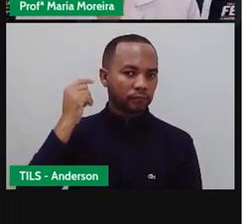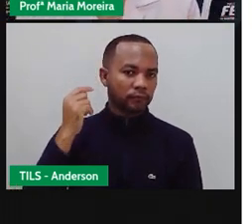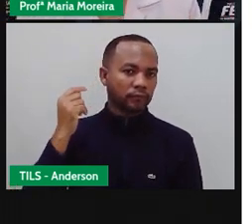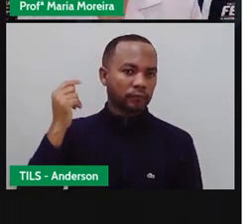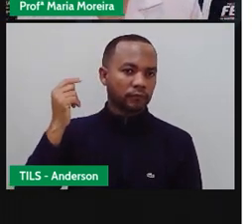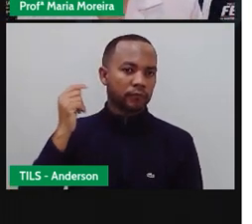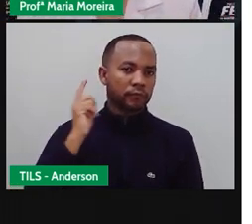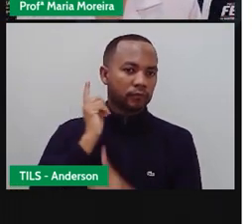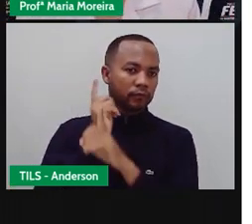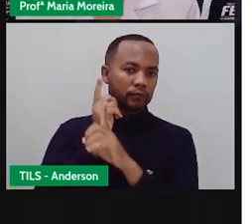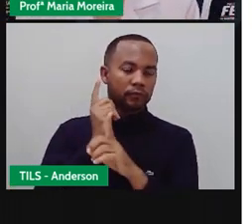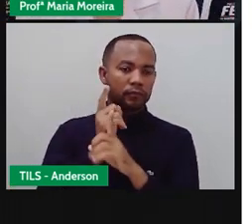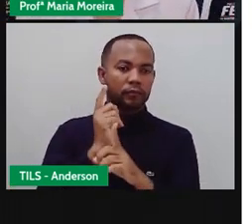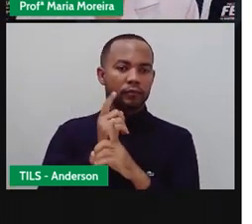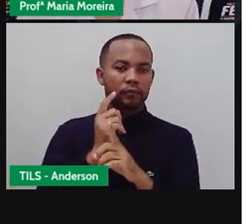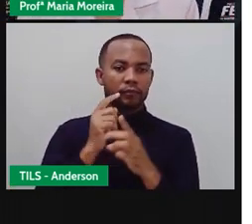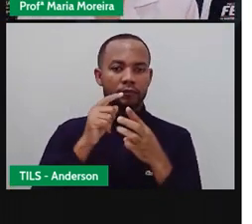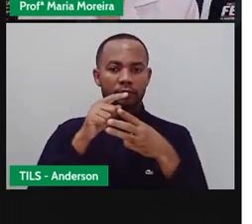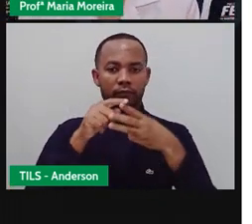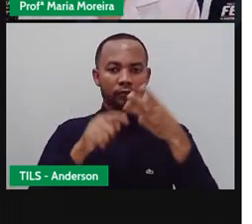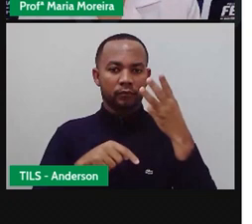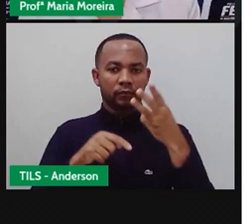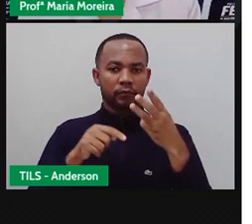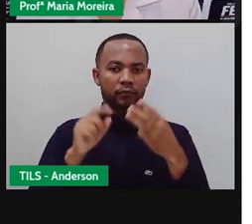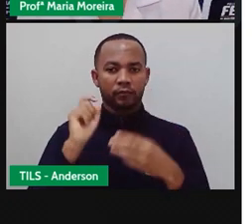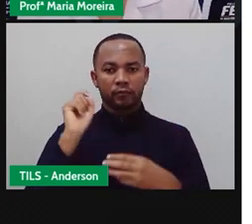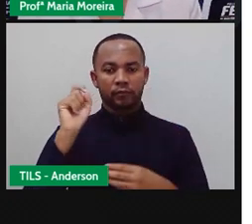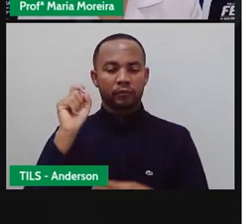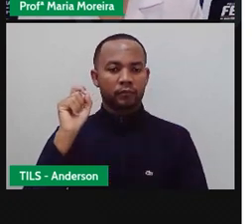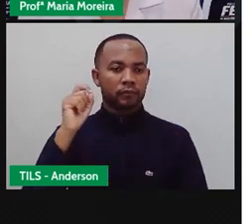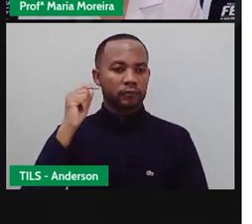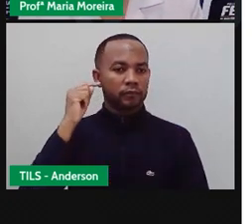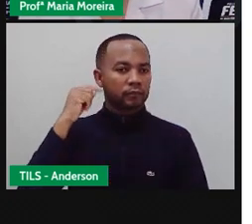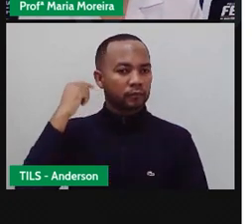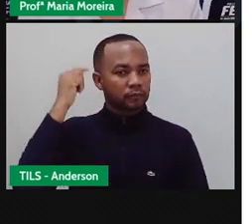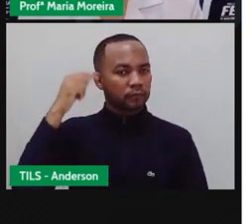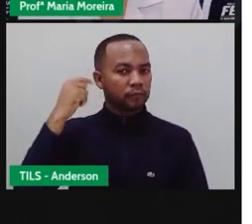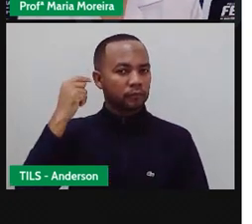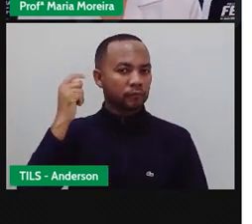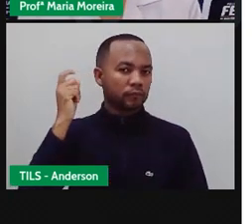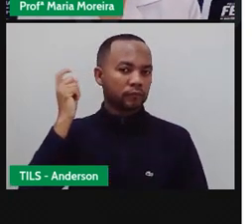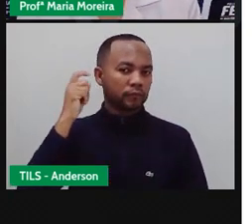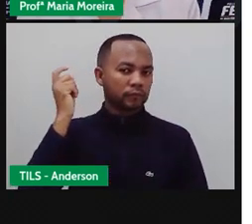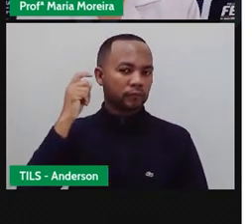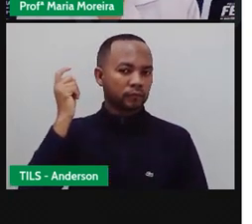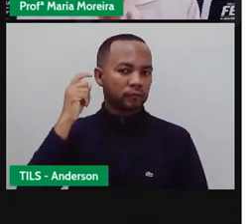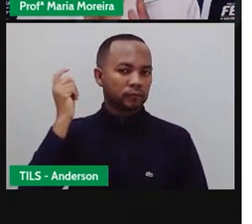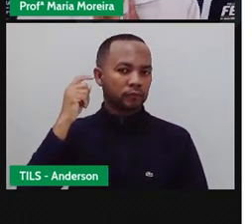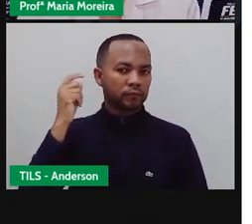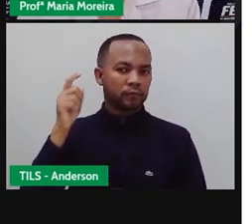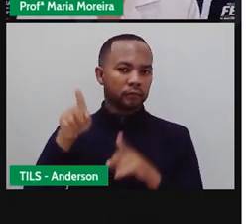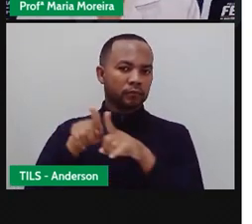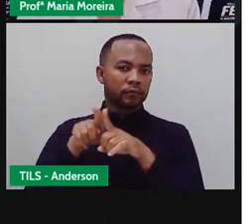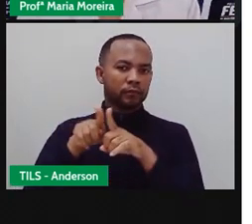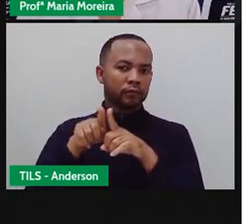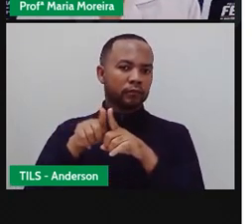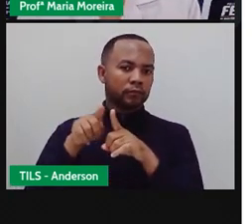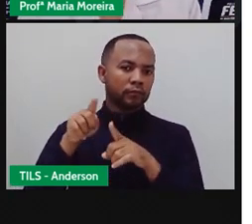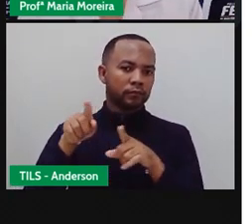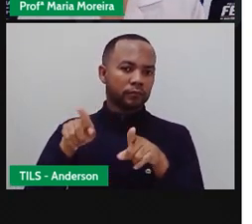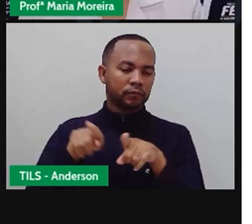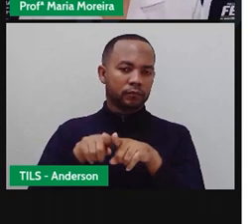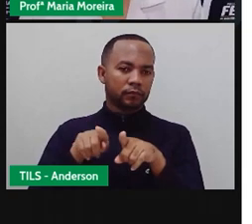Encontramos os três ossículos, né? Da orelha O martelo A bigorna E o estribo